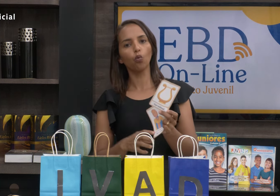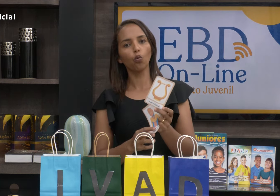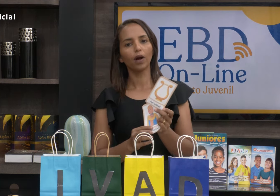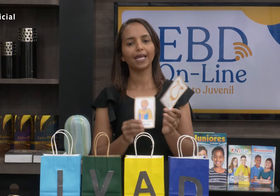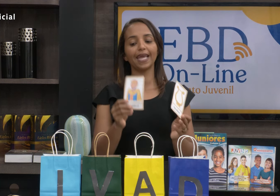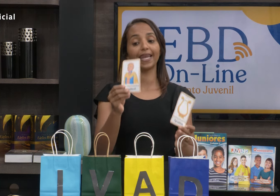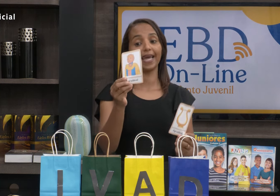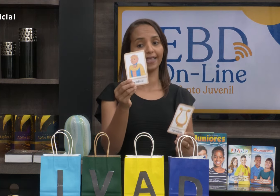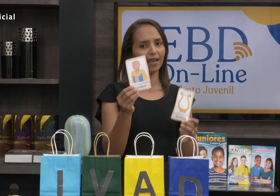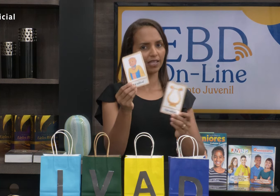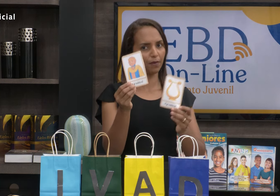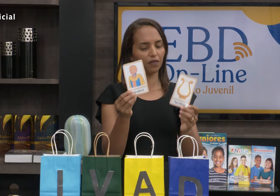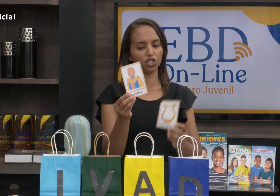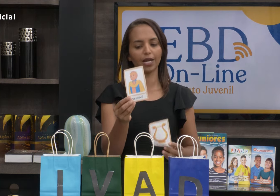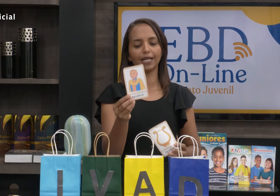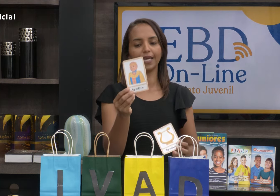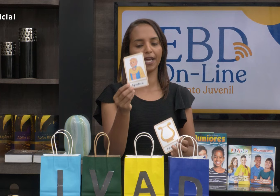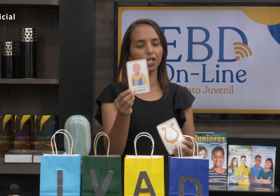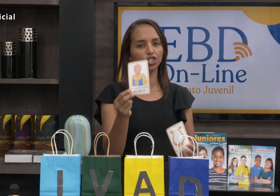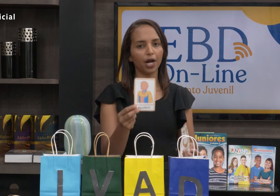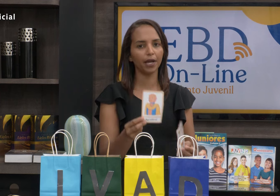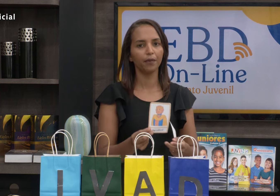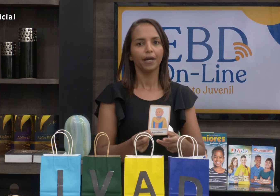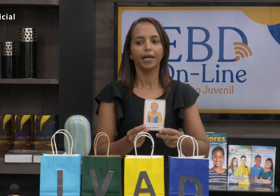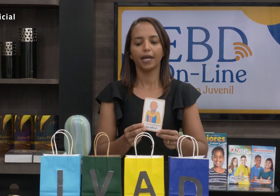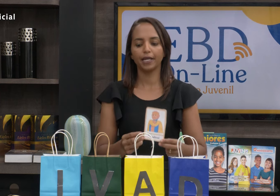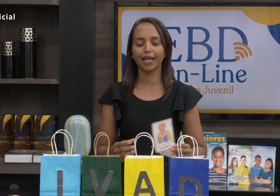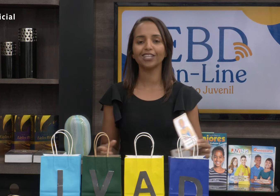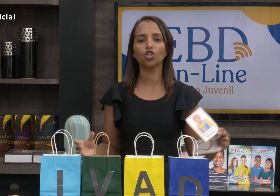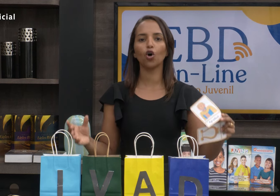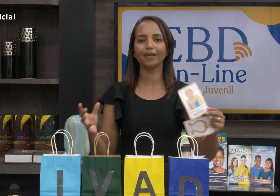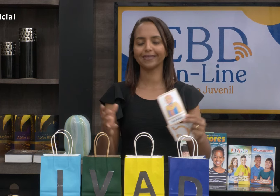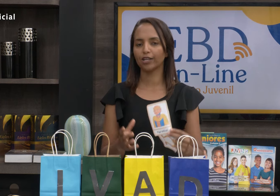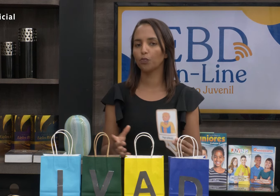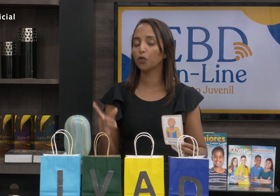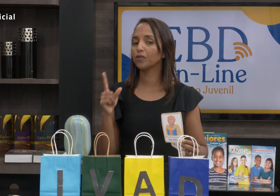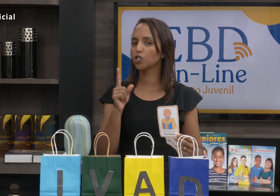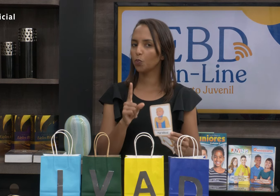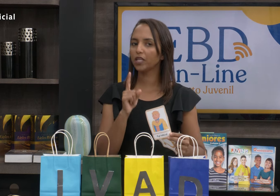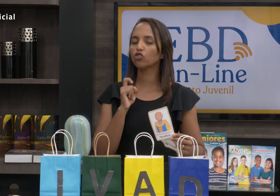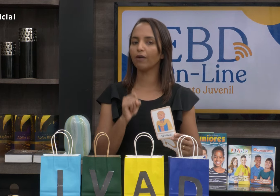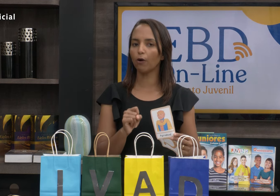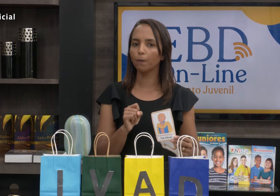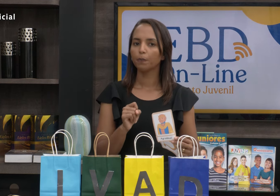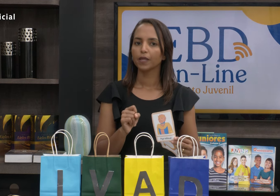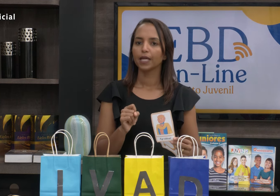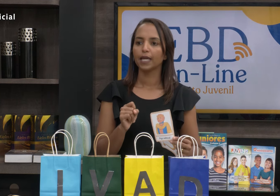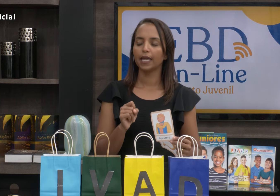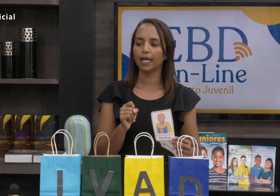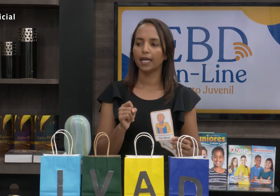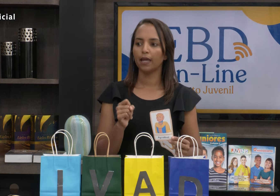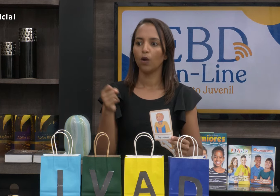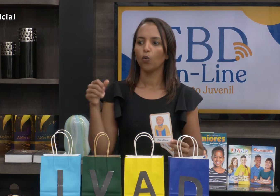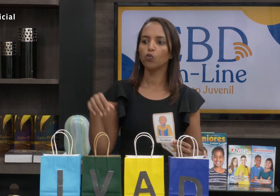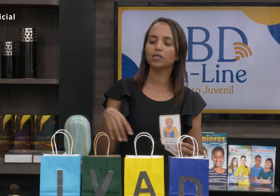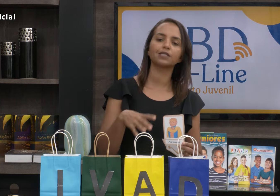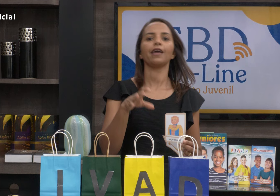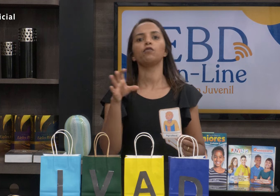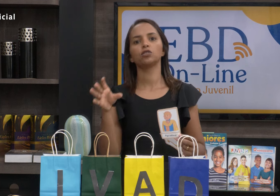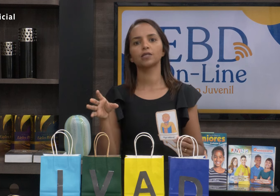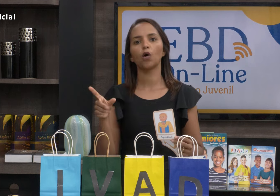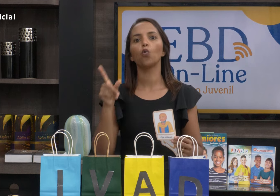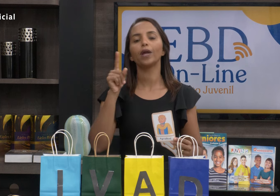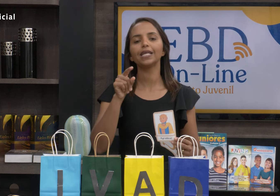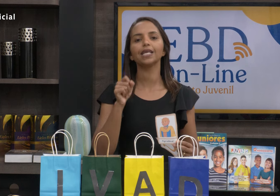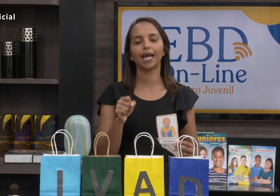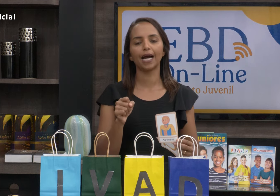quando Saúl, que era, tá aqui também o flashcard, era rei de Israel, ele era atormentado por um espírito mal, os